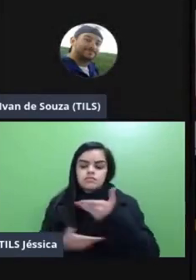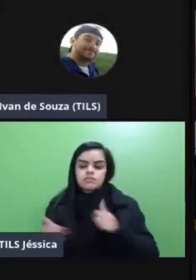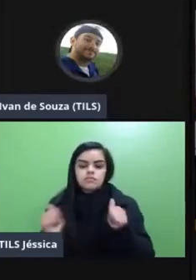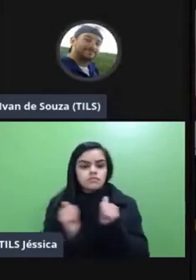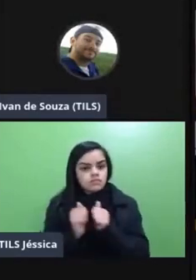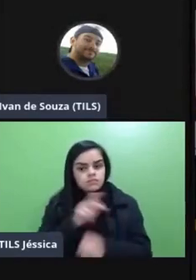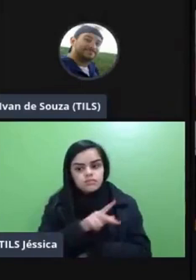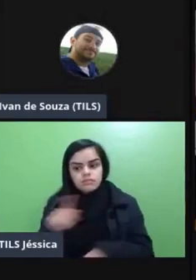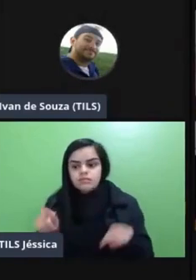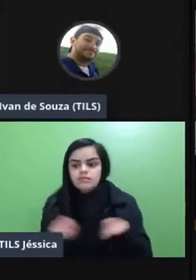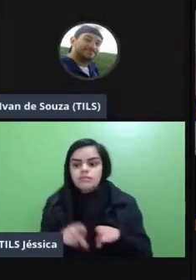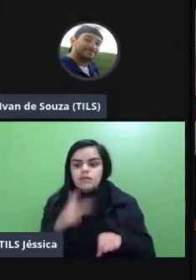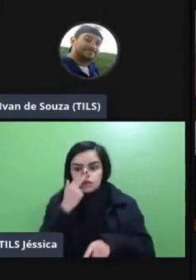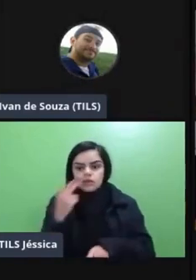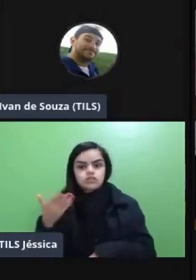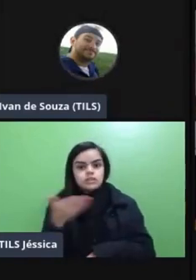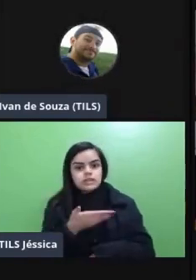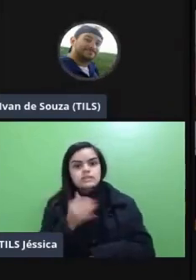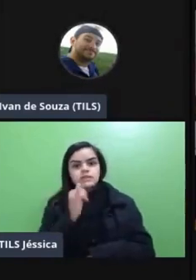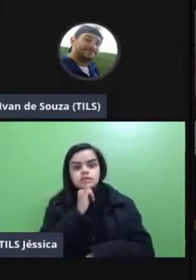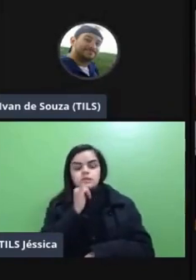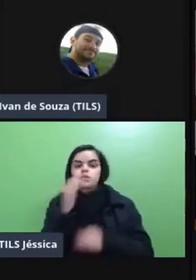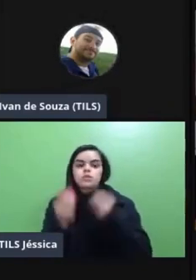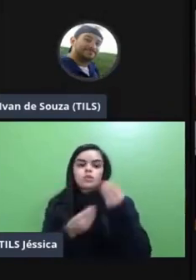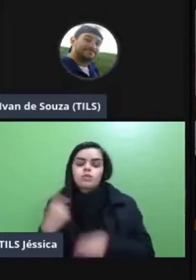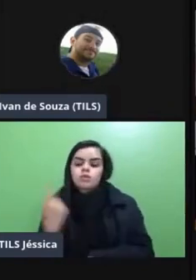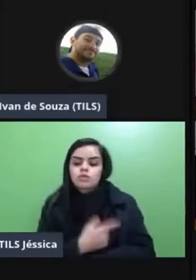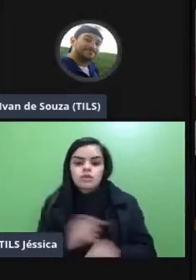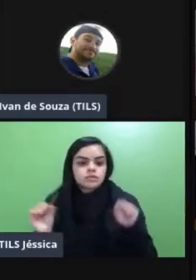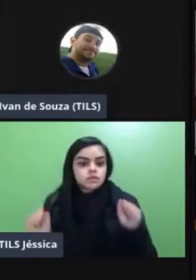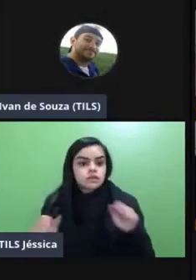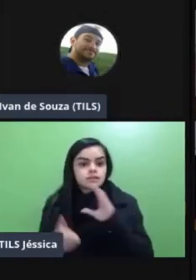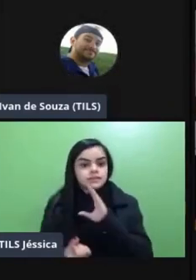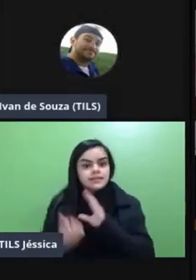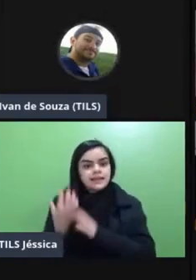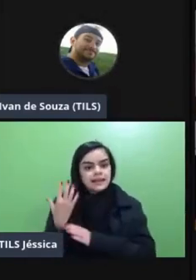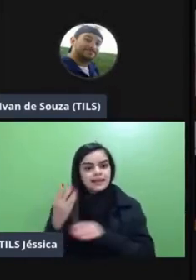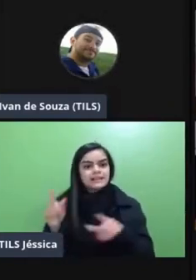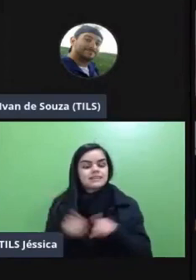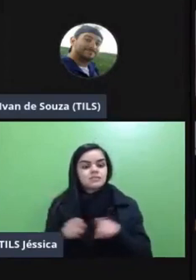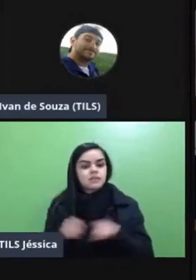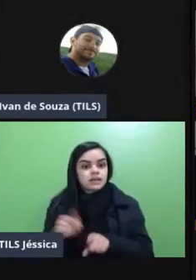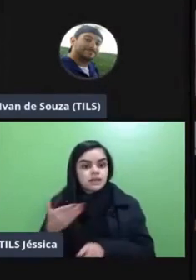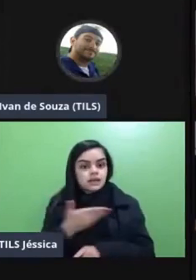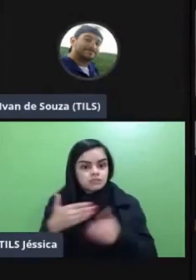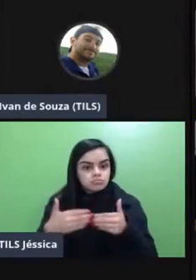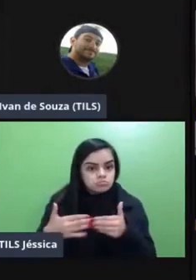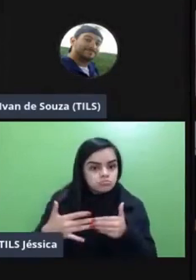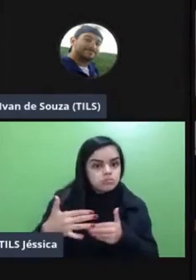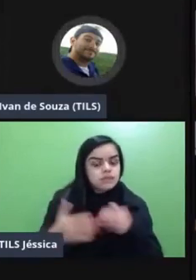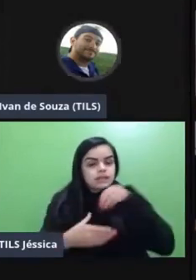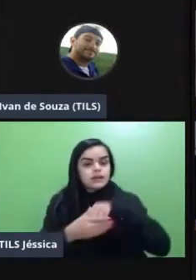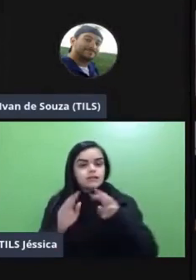então eu acho que essa é um exemplo de como nós podemos criar isso é esses percursos na UFR